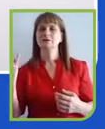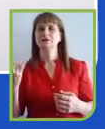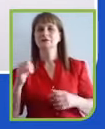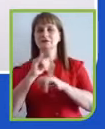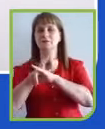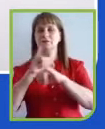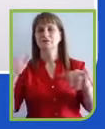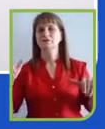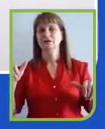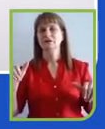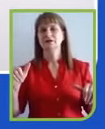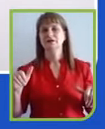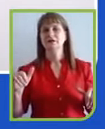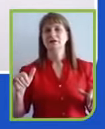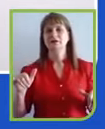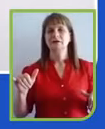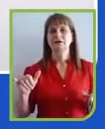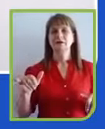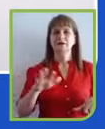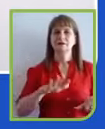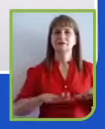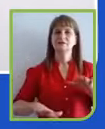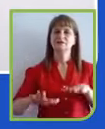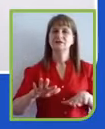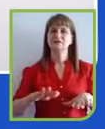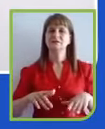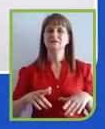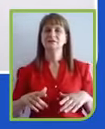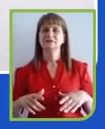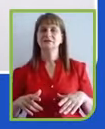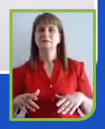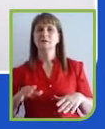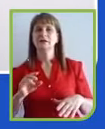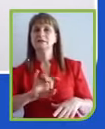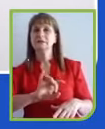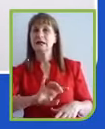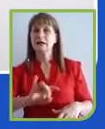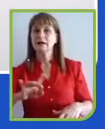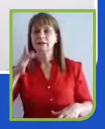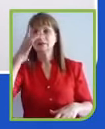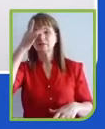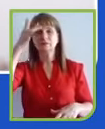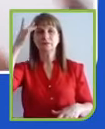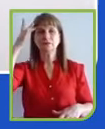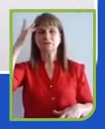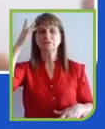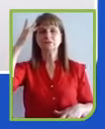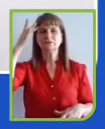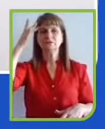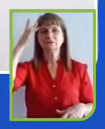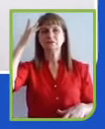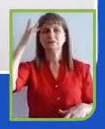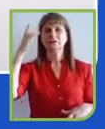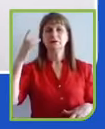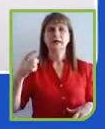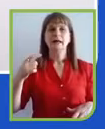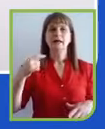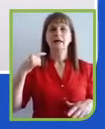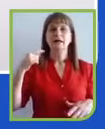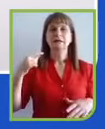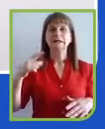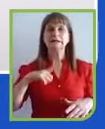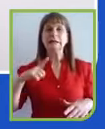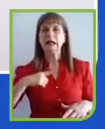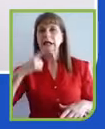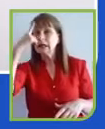se vira bem, mas cada um de vocês contribuem com insights, que você fala assim, poxa vida, eu não tinha pensado exatamente sobre esse ângulo.